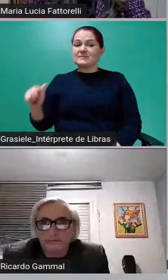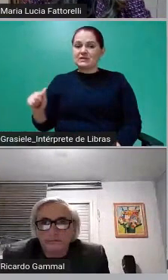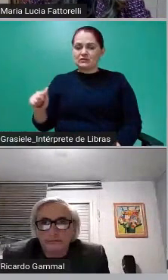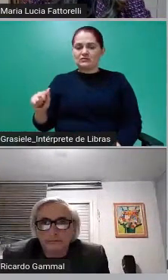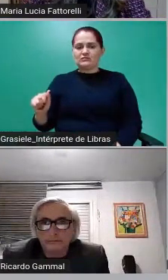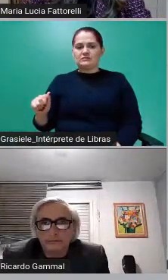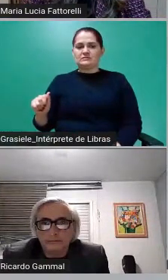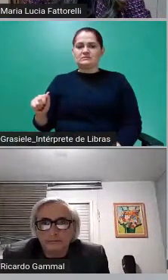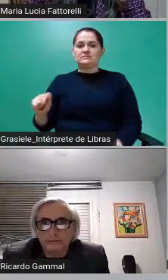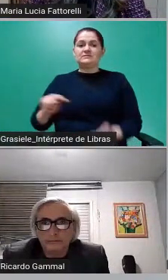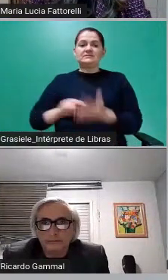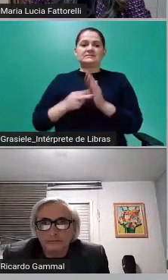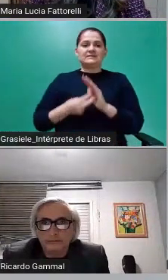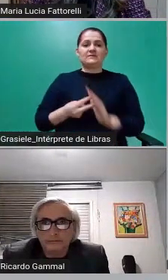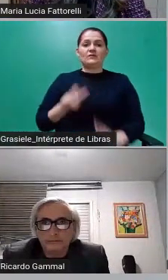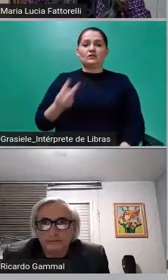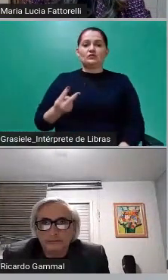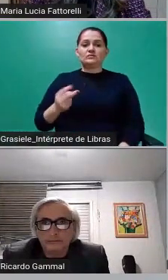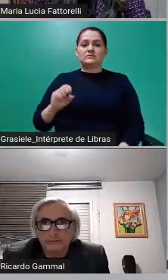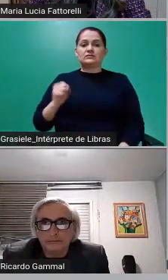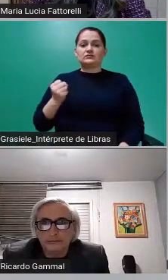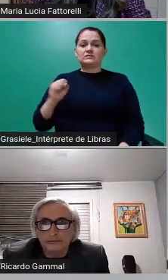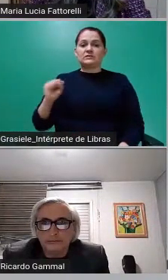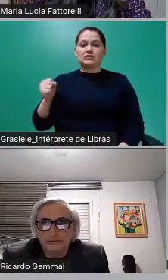288%.